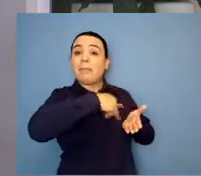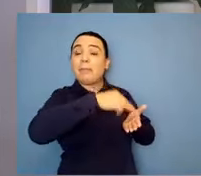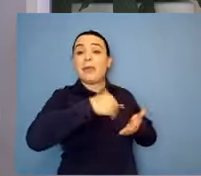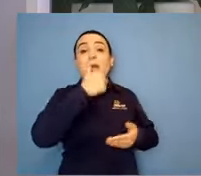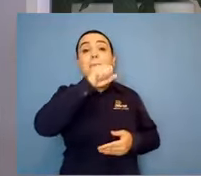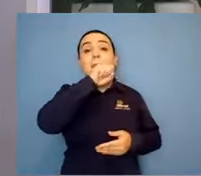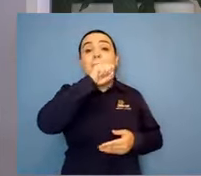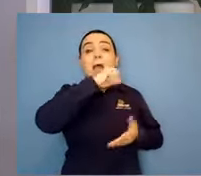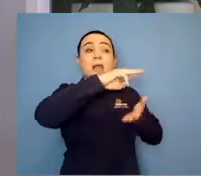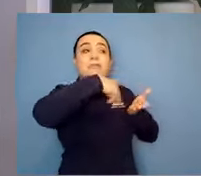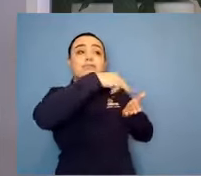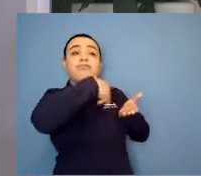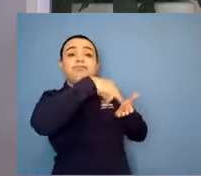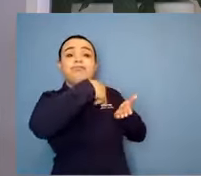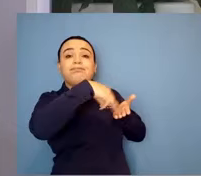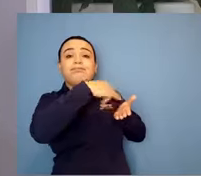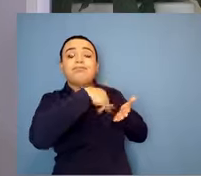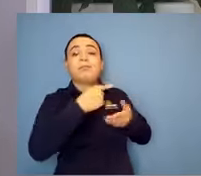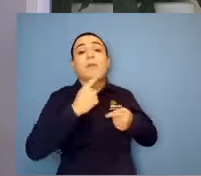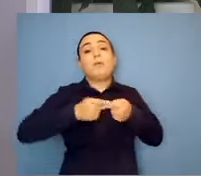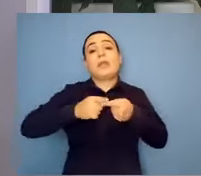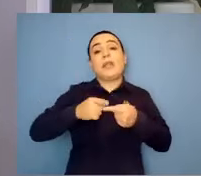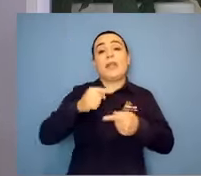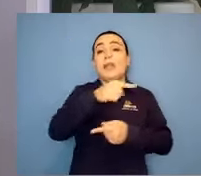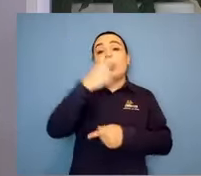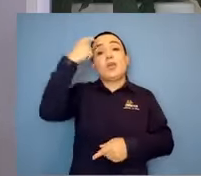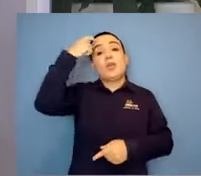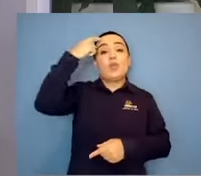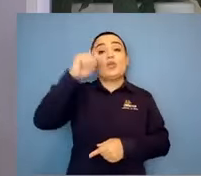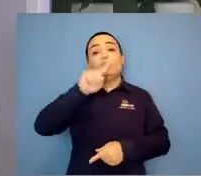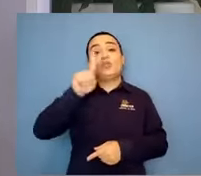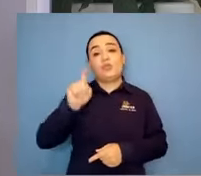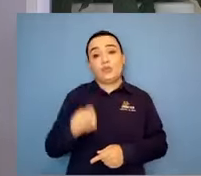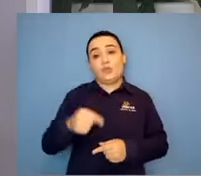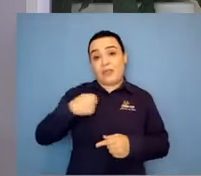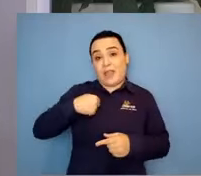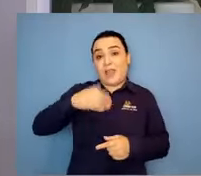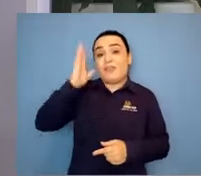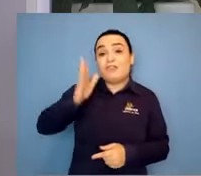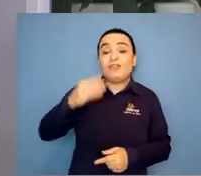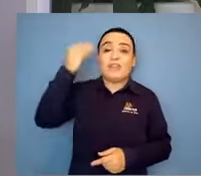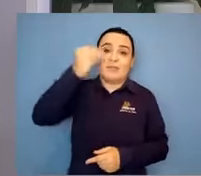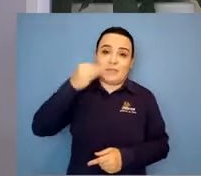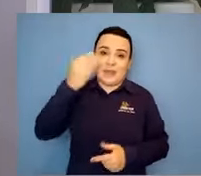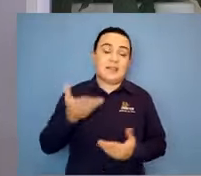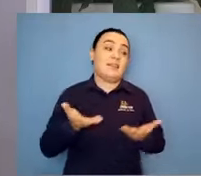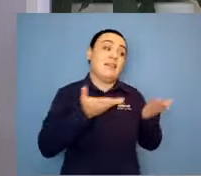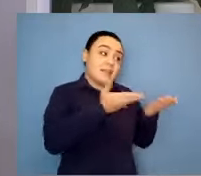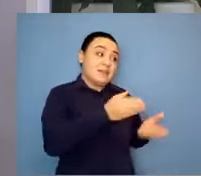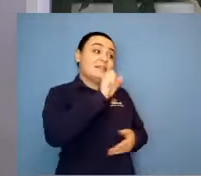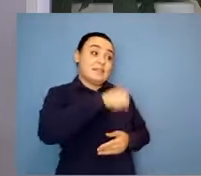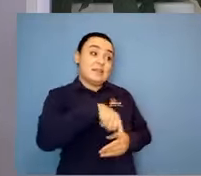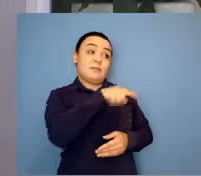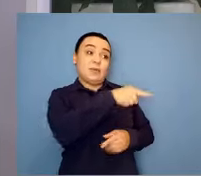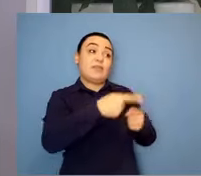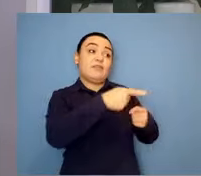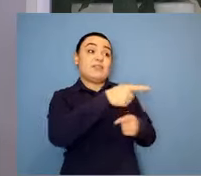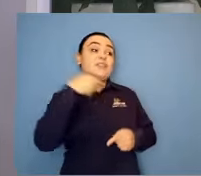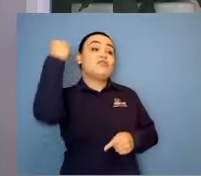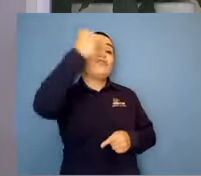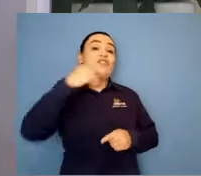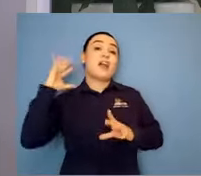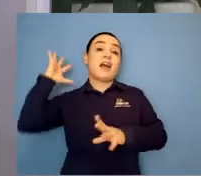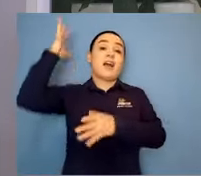Porque tem credibilidade. Sim. A pessoa em quem as pessoas confiam, né? Então, os pedidos chegam. É. E